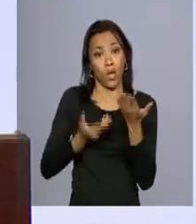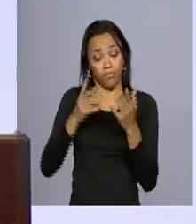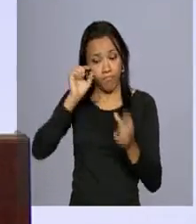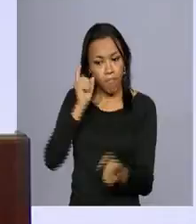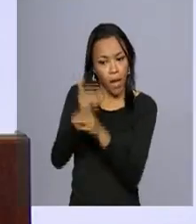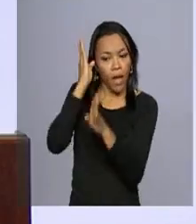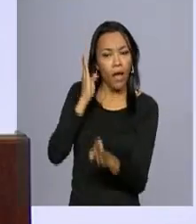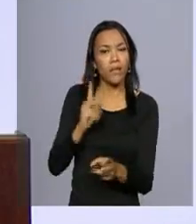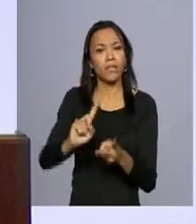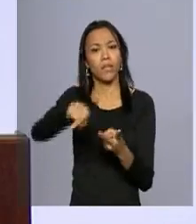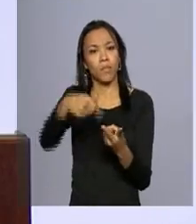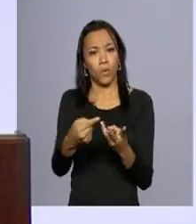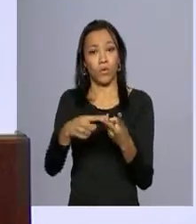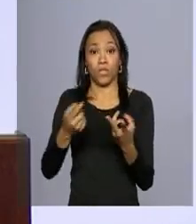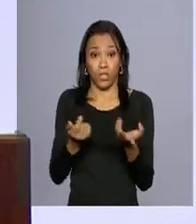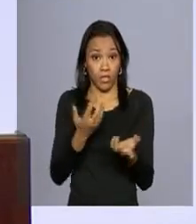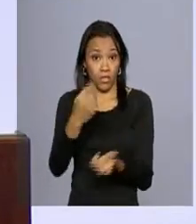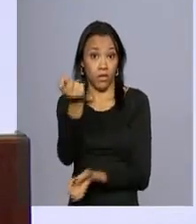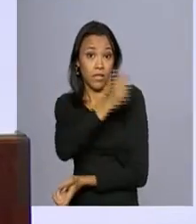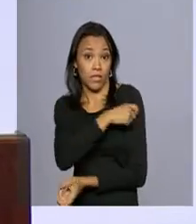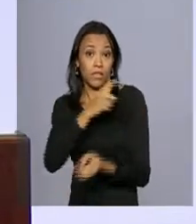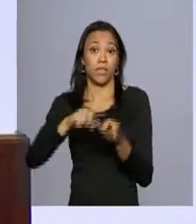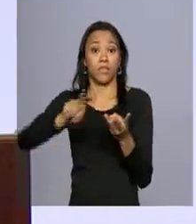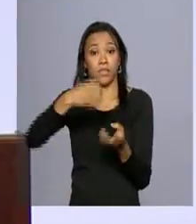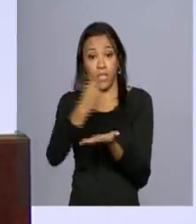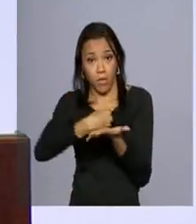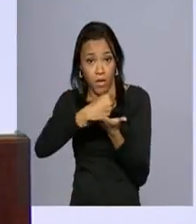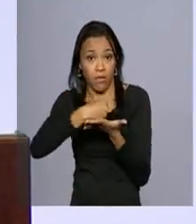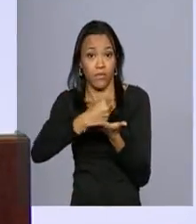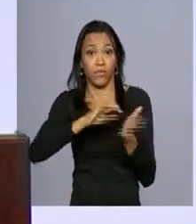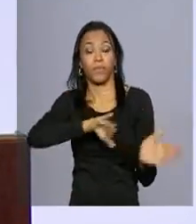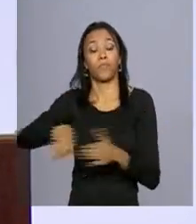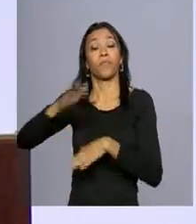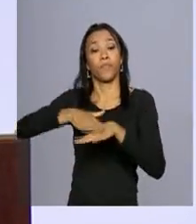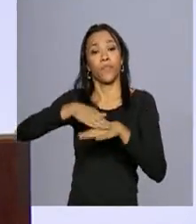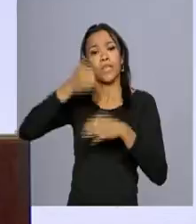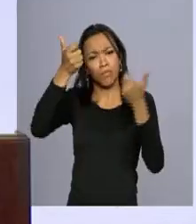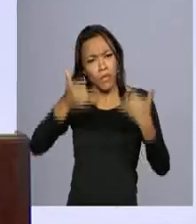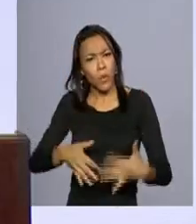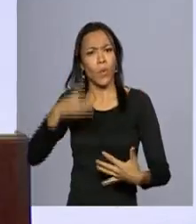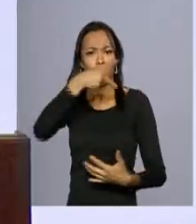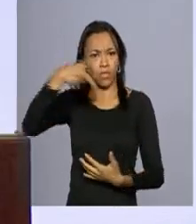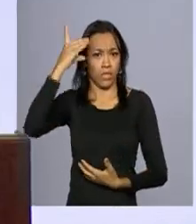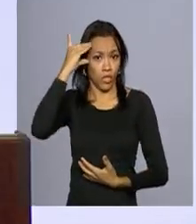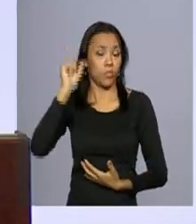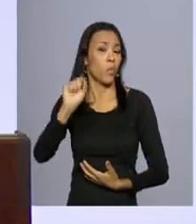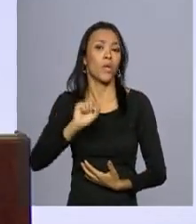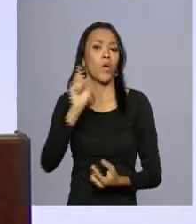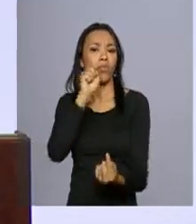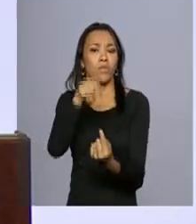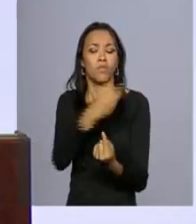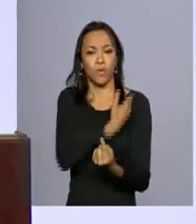oferta de vacinas e na oferta de medicamentos. Dilma Rousseff explicou ainda que a intenção do governo é fazer com que os